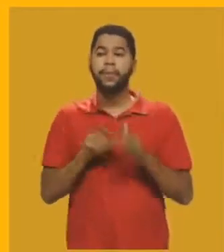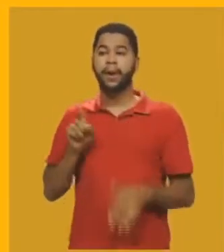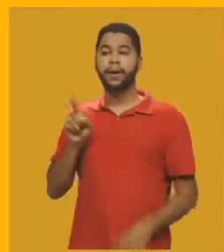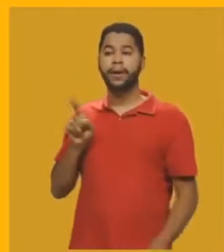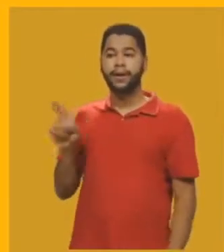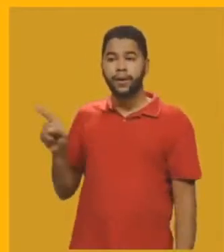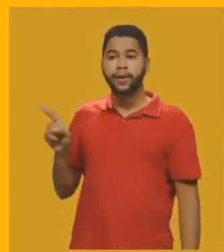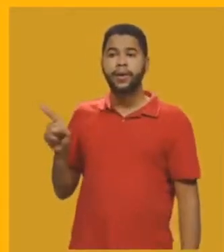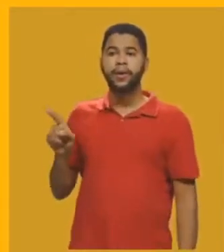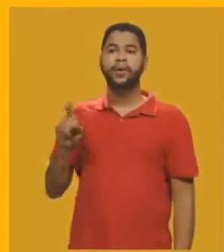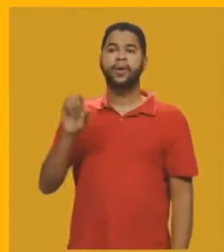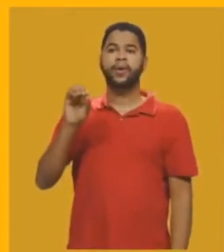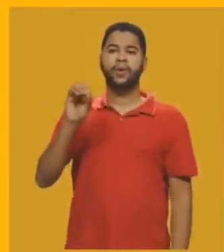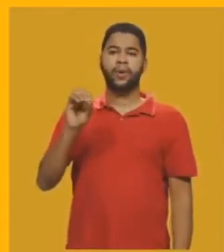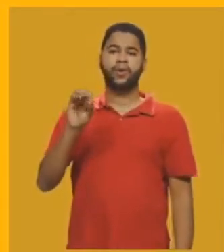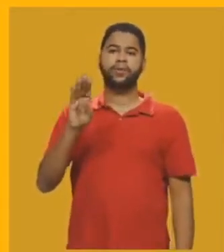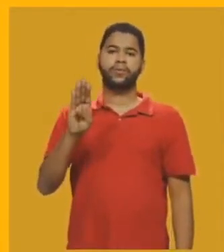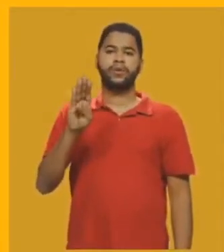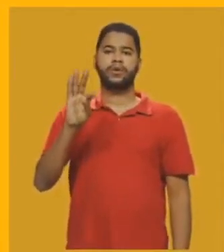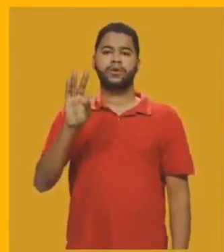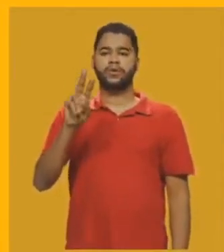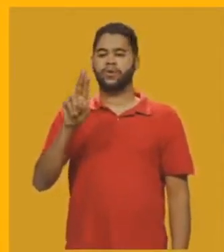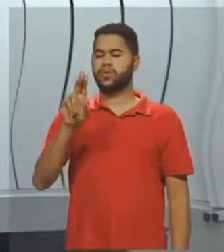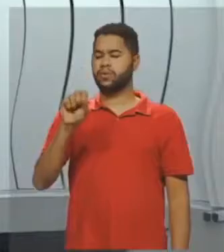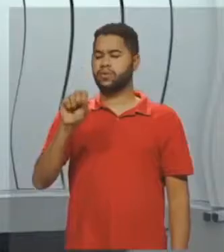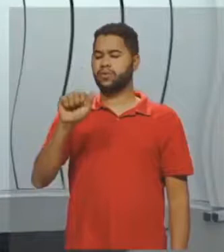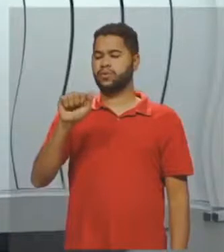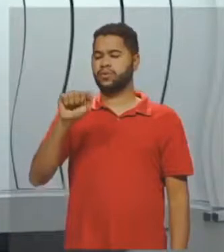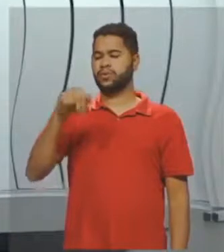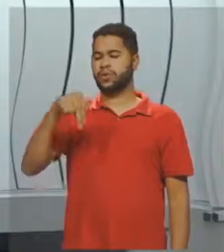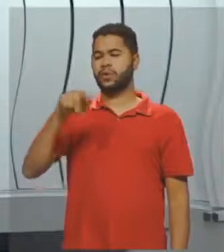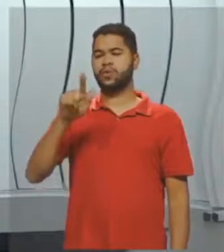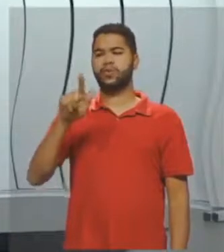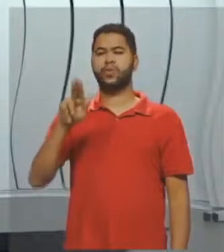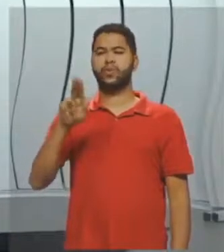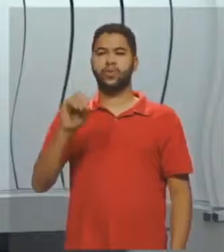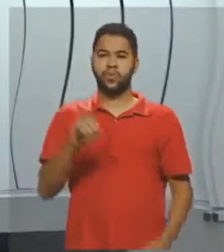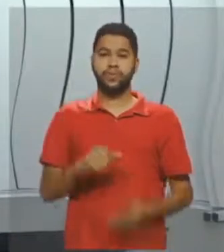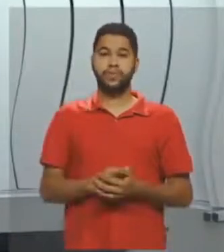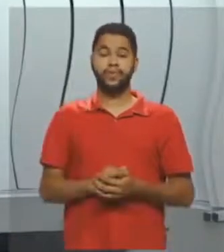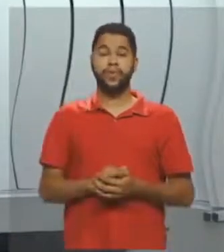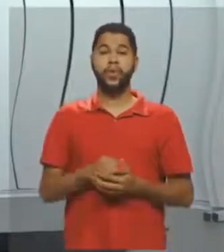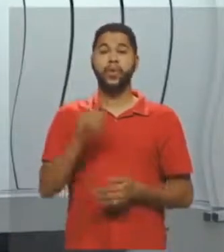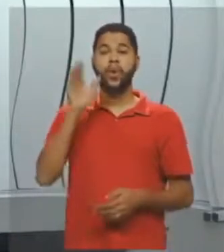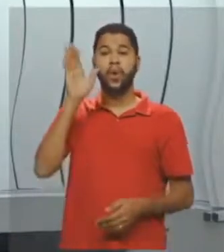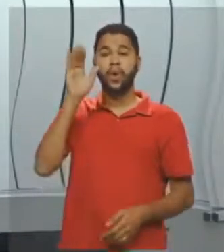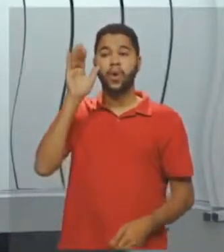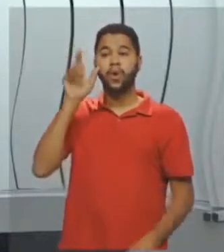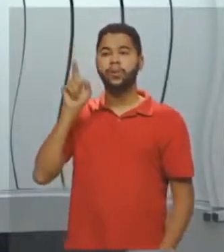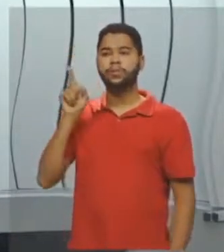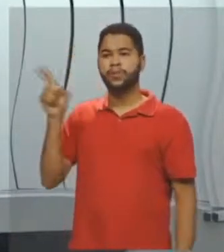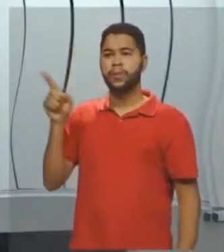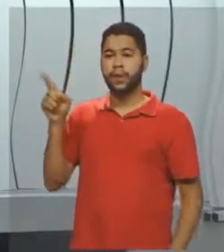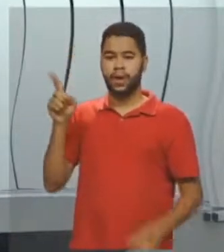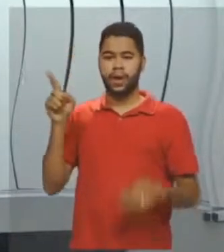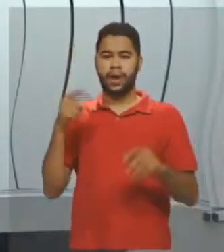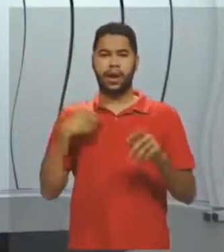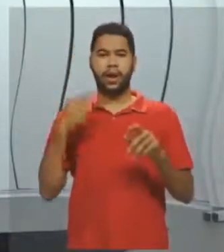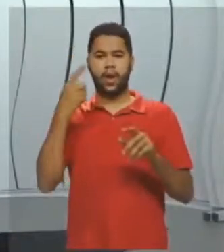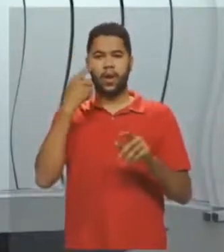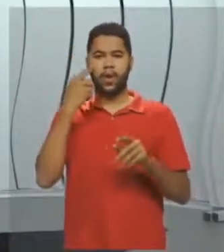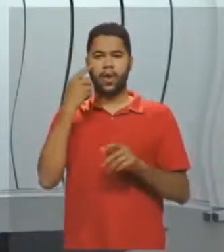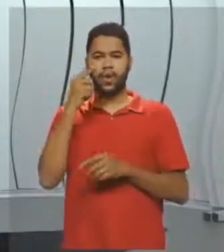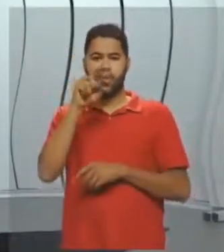como obtusângulo. Bom, observe que esse ângulo X aqui, que eu estou